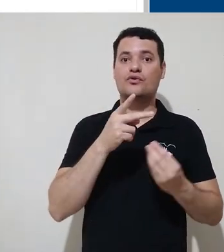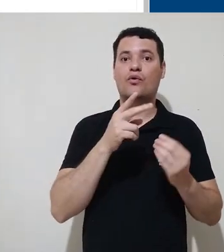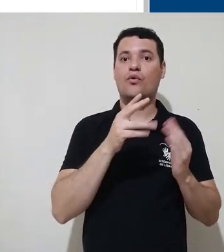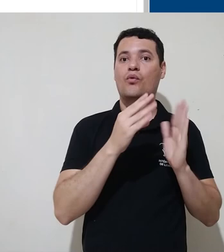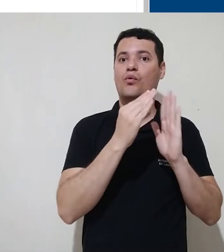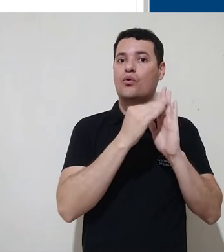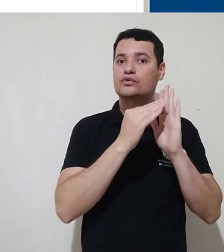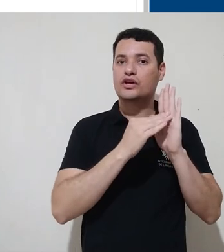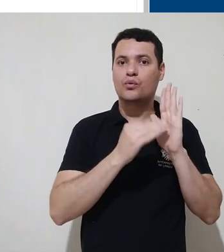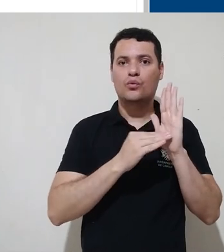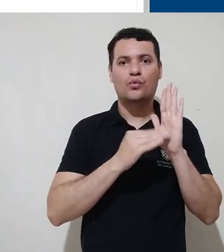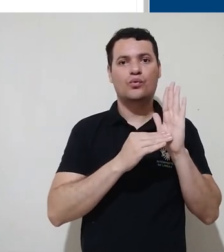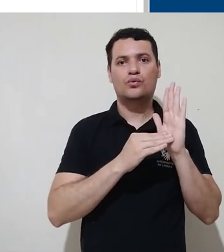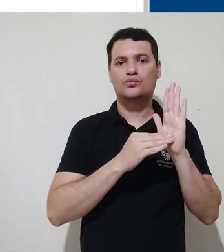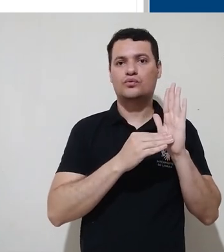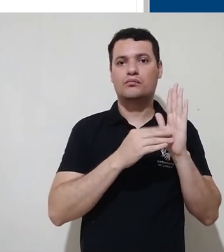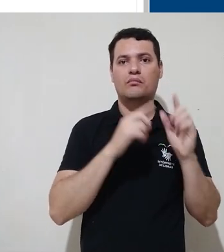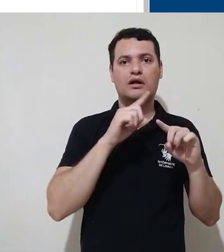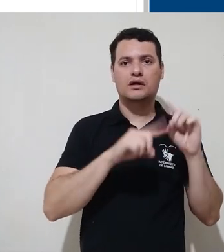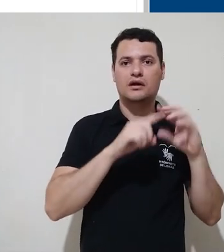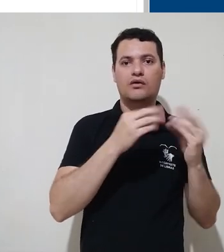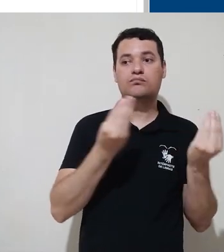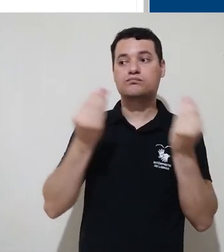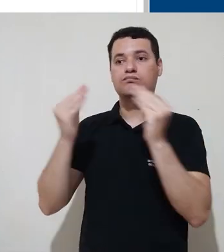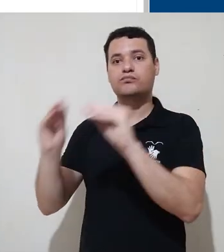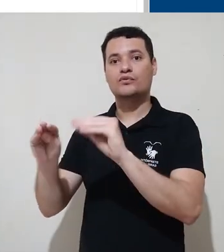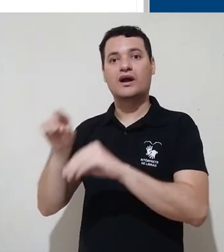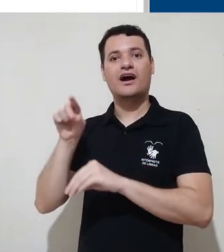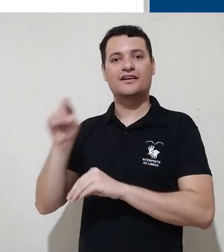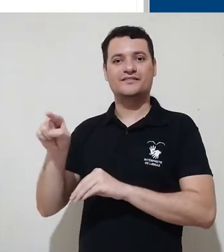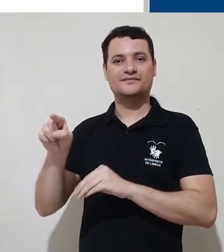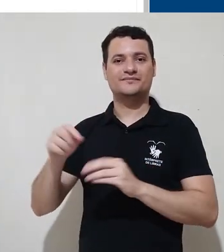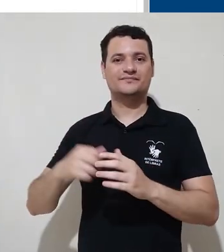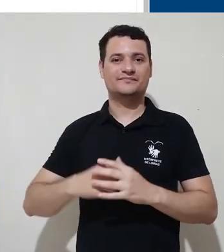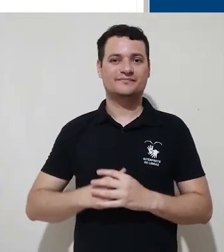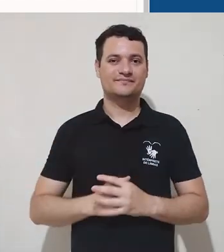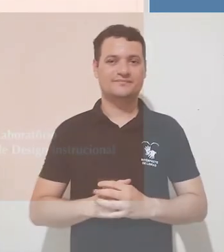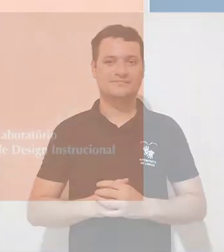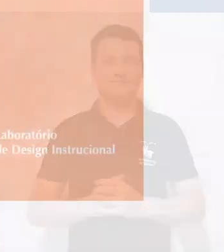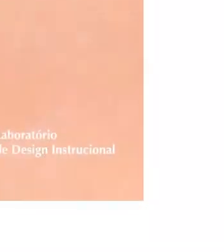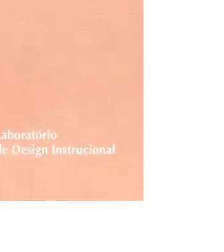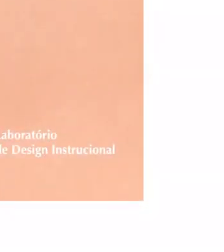professor poderia disponibilizar o conteúdo para os alunos.